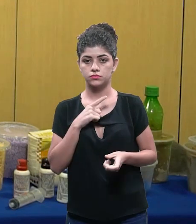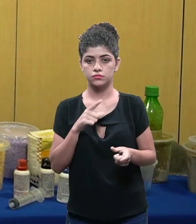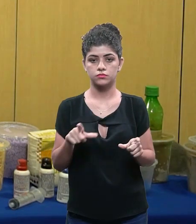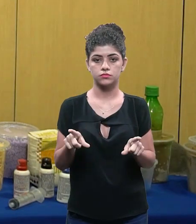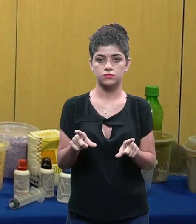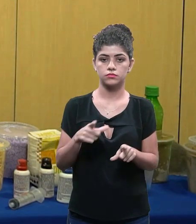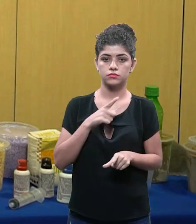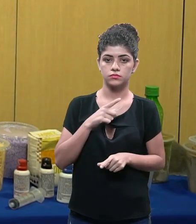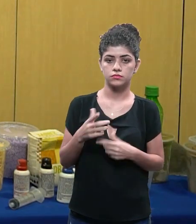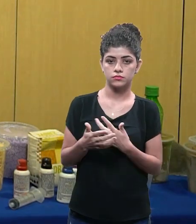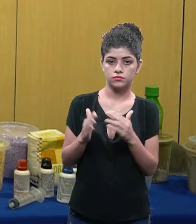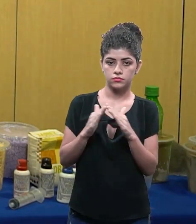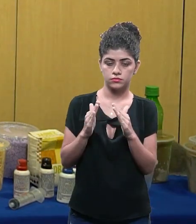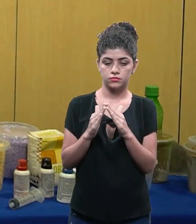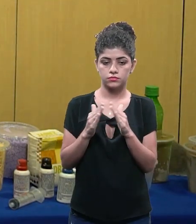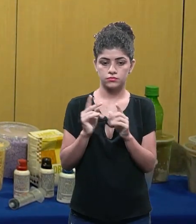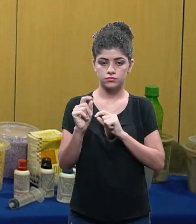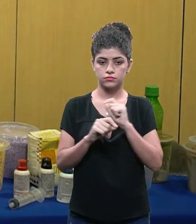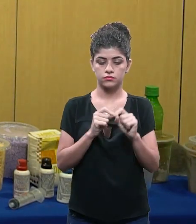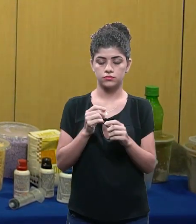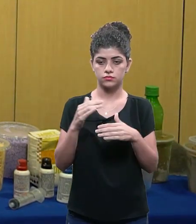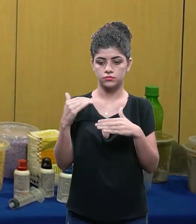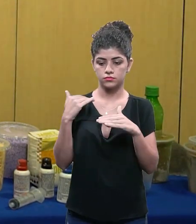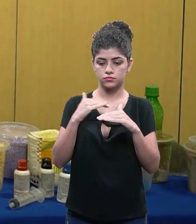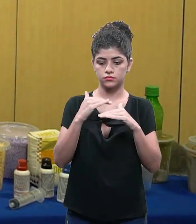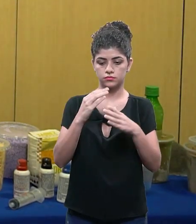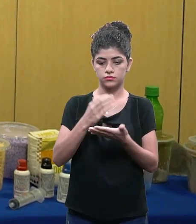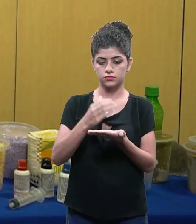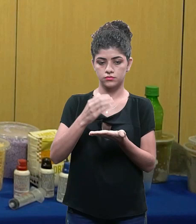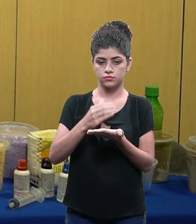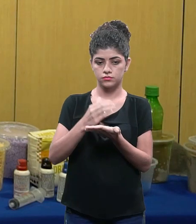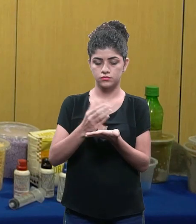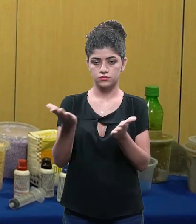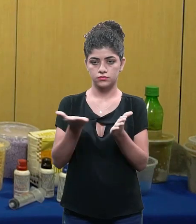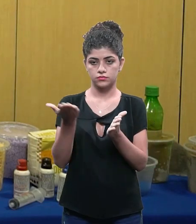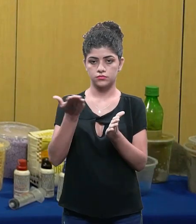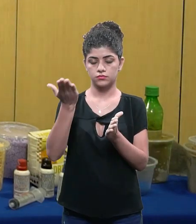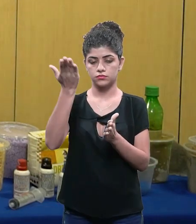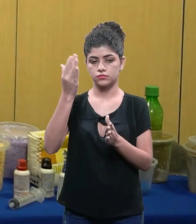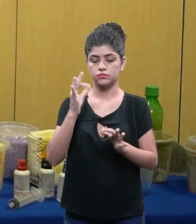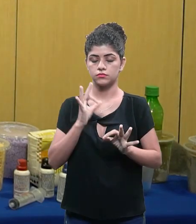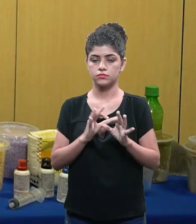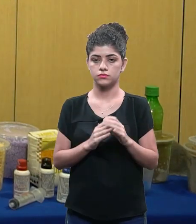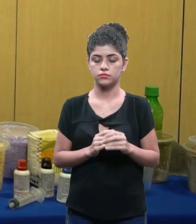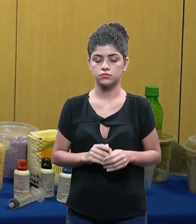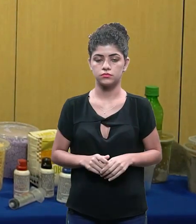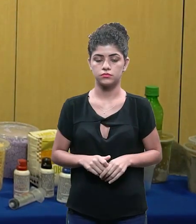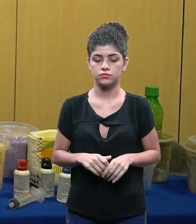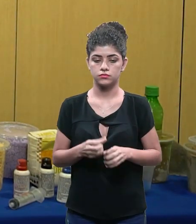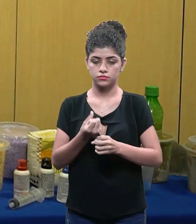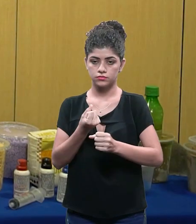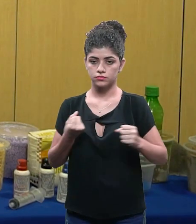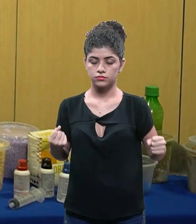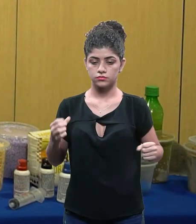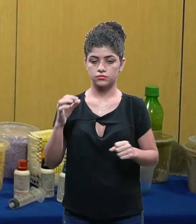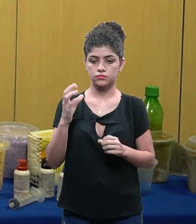na minha casa eu comprei esses recursos aqui que são potes graduados que eu posso definir a medida exata pra cada